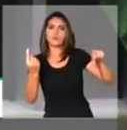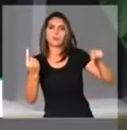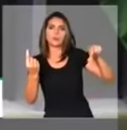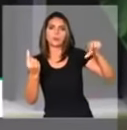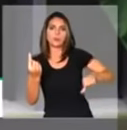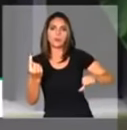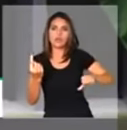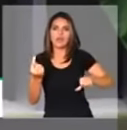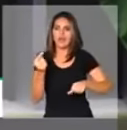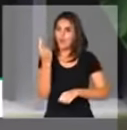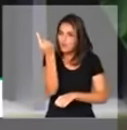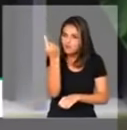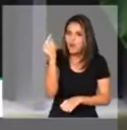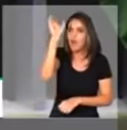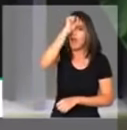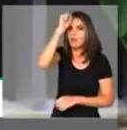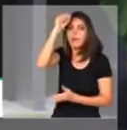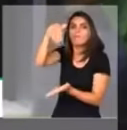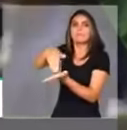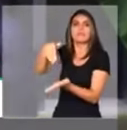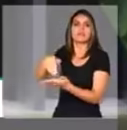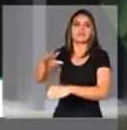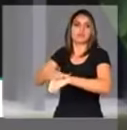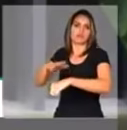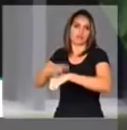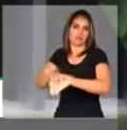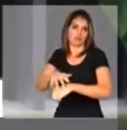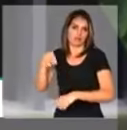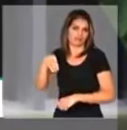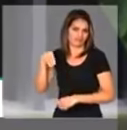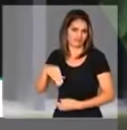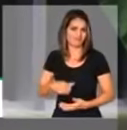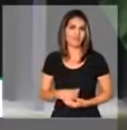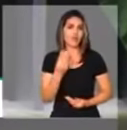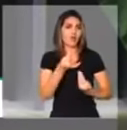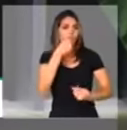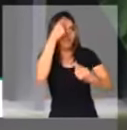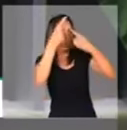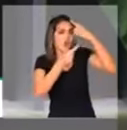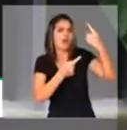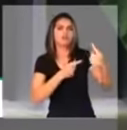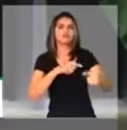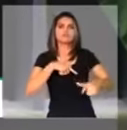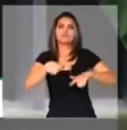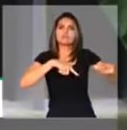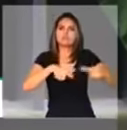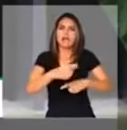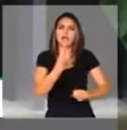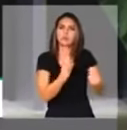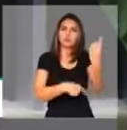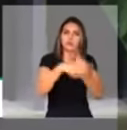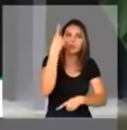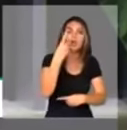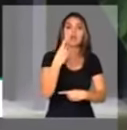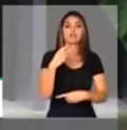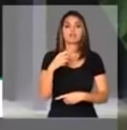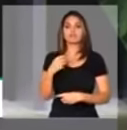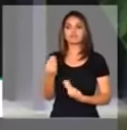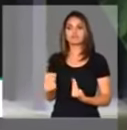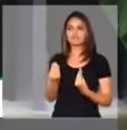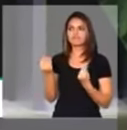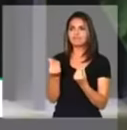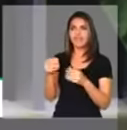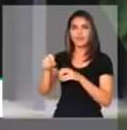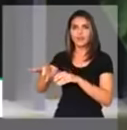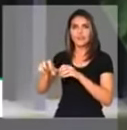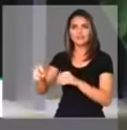em matemática. Não dá para a gente falar de inovação, de produtividade, de desenvolvimento sem falar de tudo